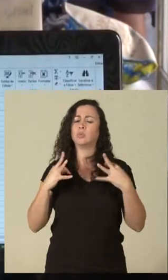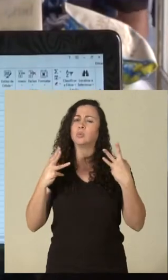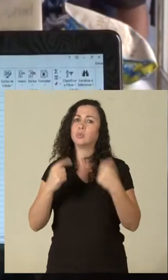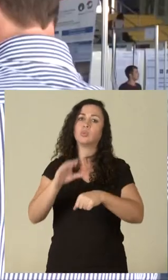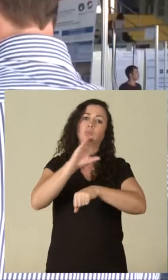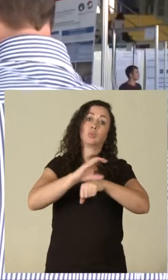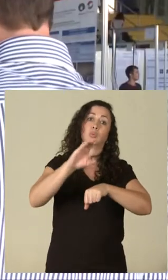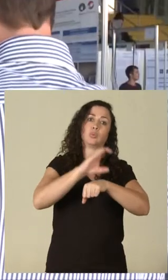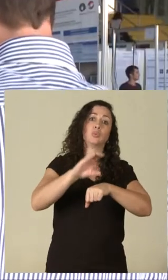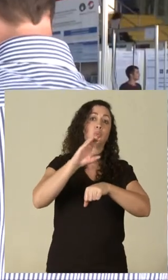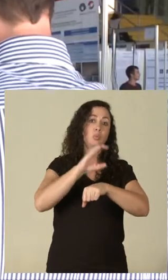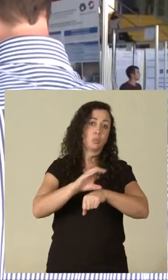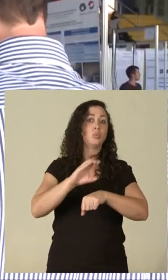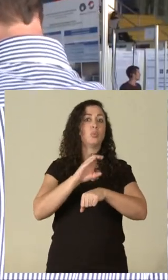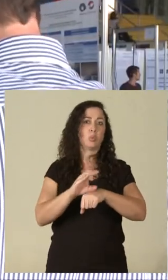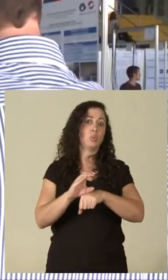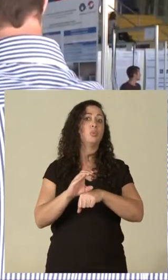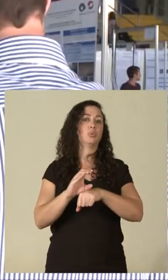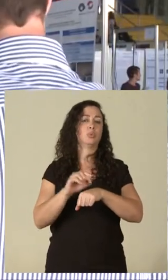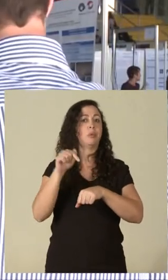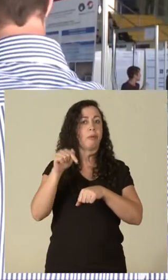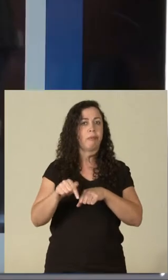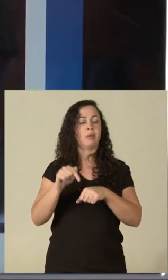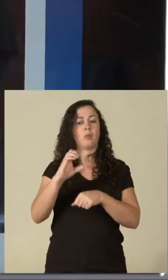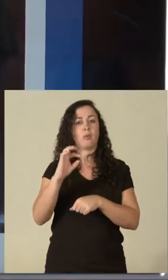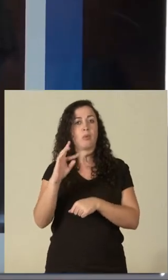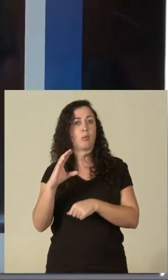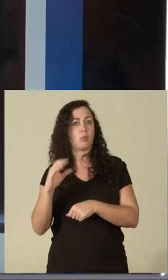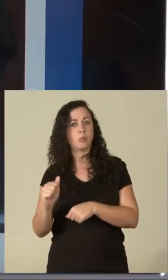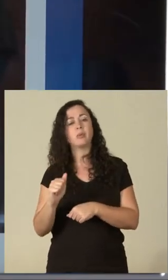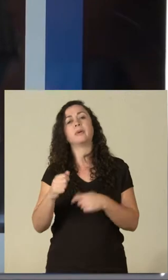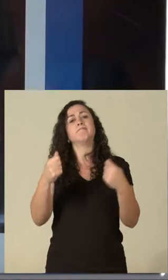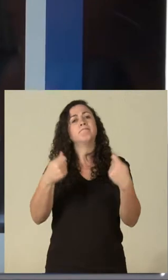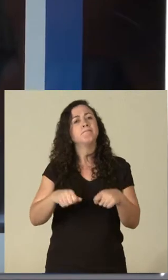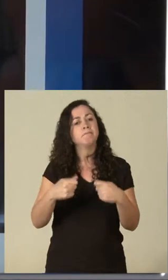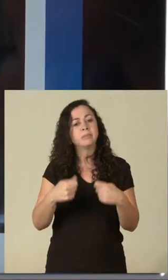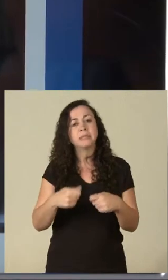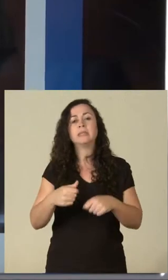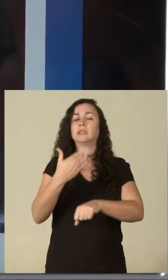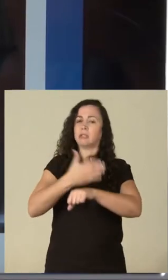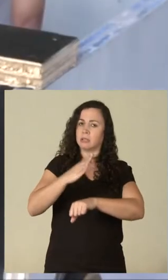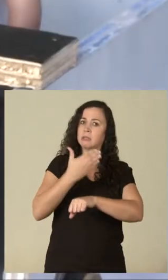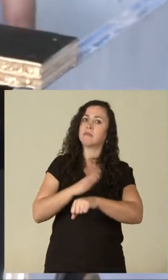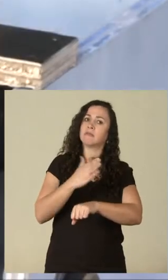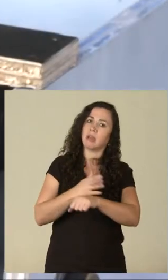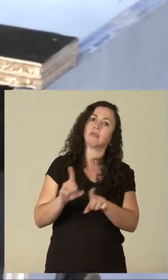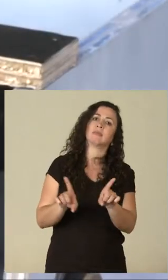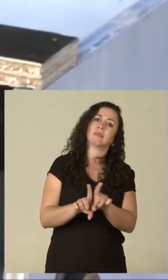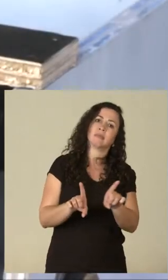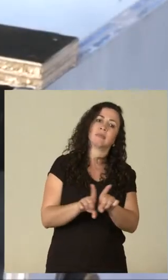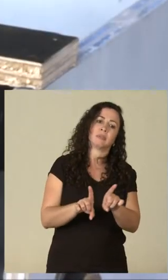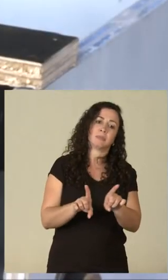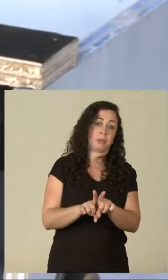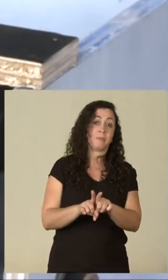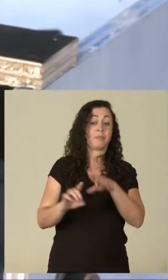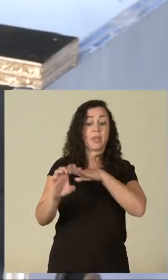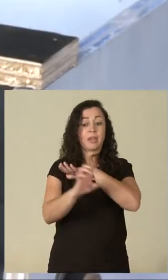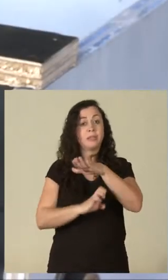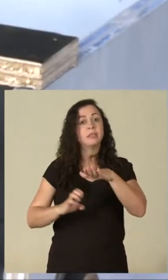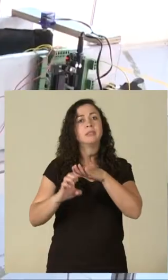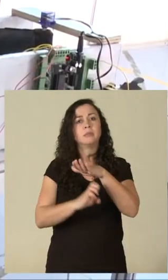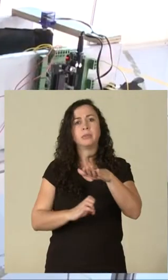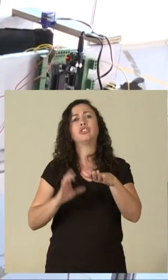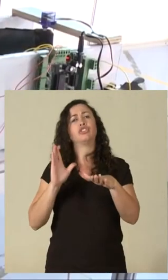das especializações, eles exigem um estágio obrigatório. As empresas já têm contato com os nossos